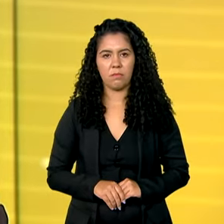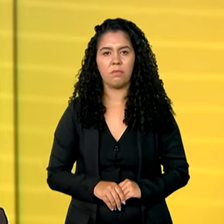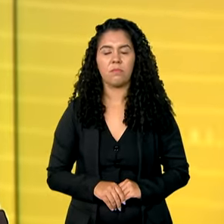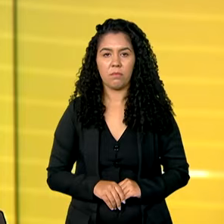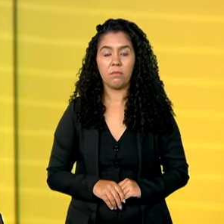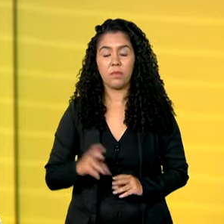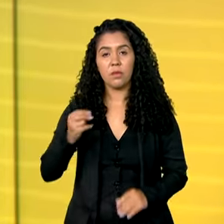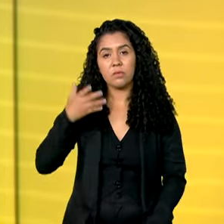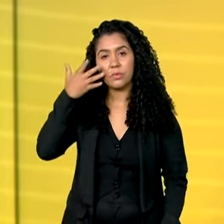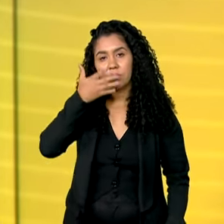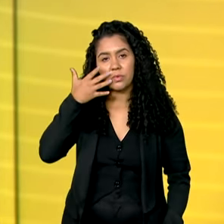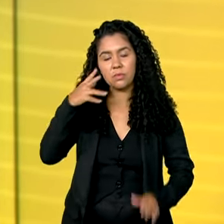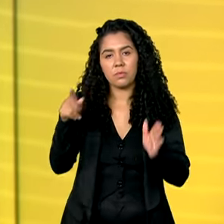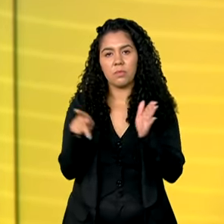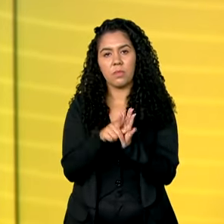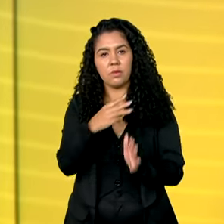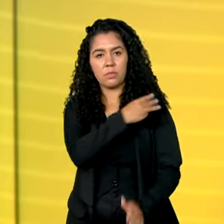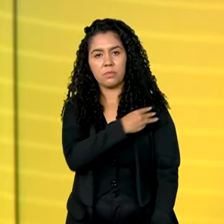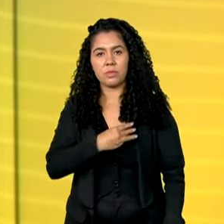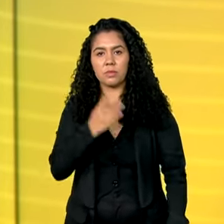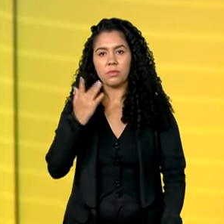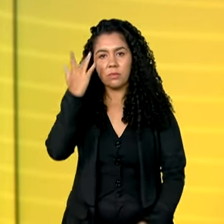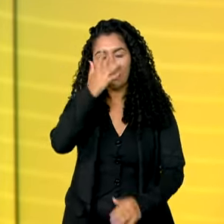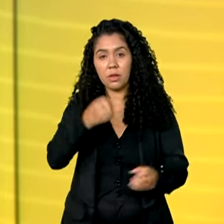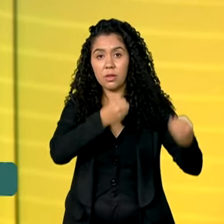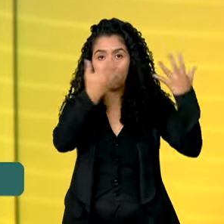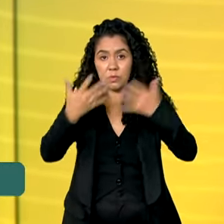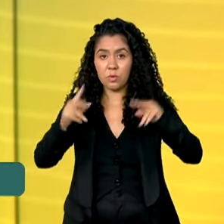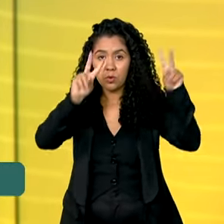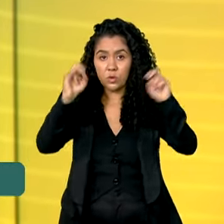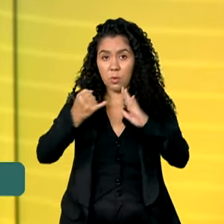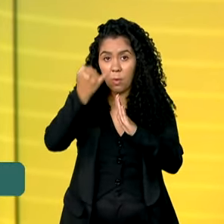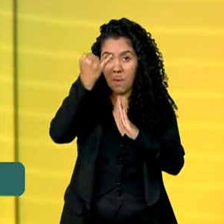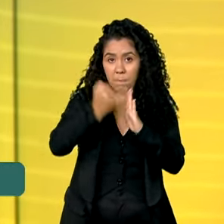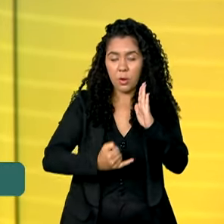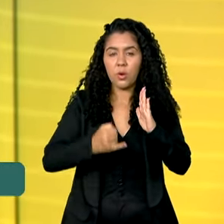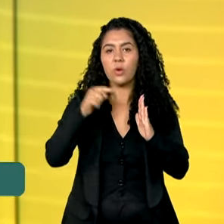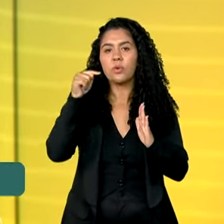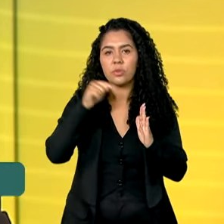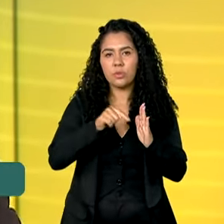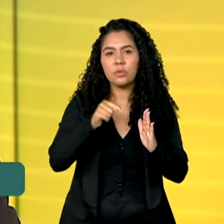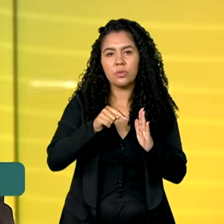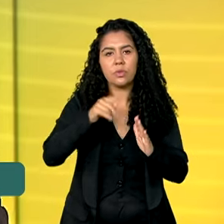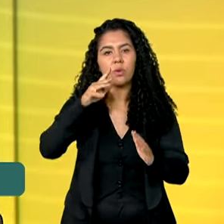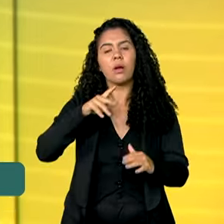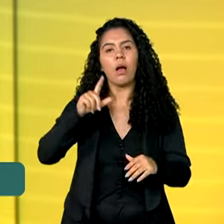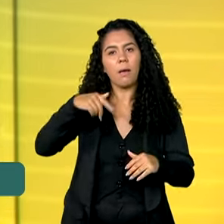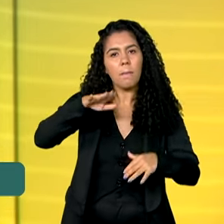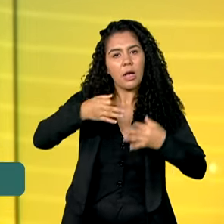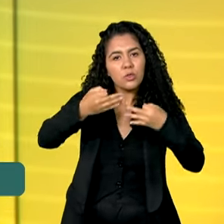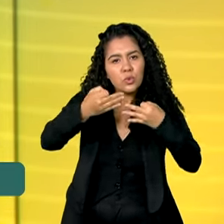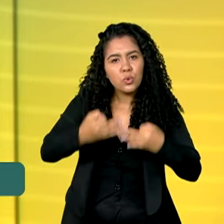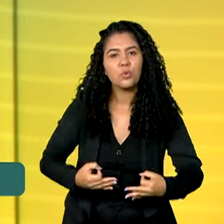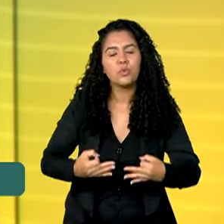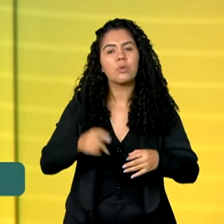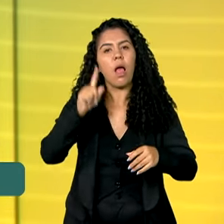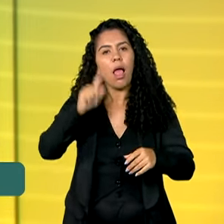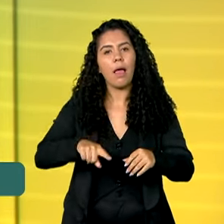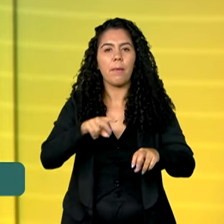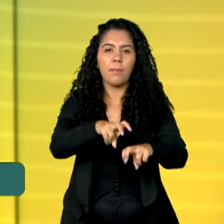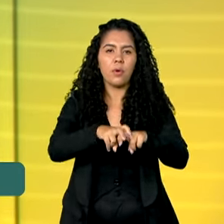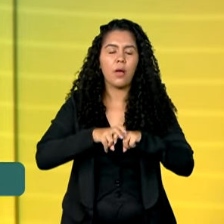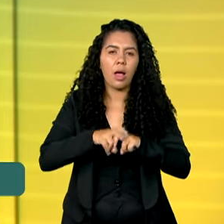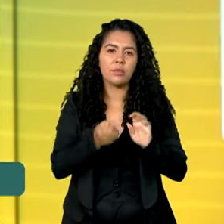No pronunciamento, o Fernando Haddad explicou que o imposto de renda mais justo faz parte de um conjunto de propostas que o governo